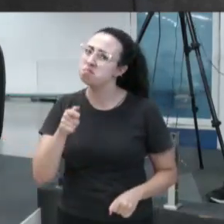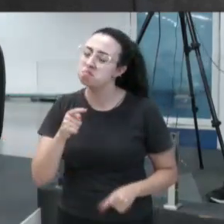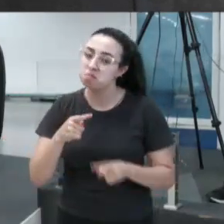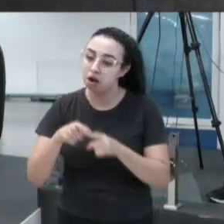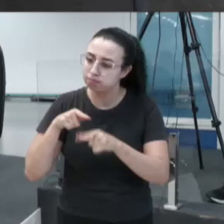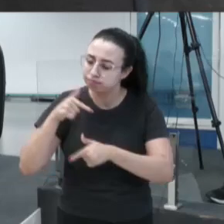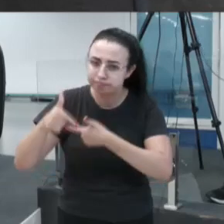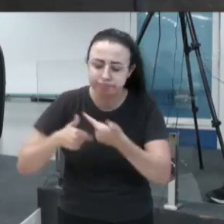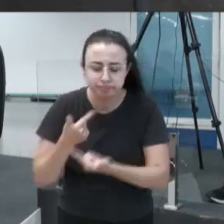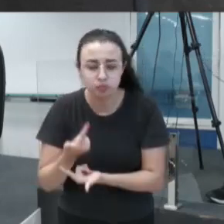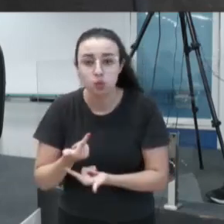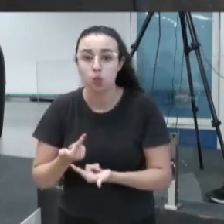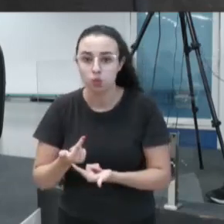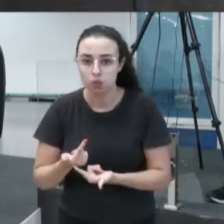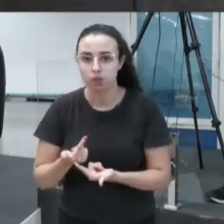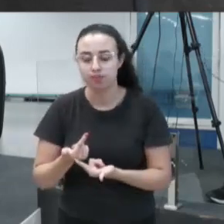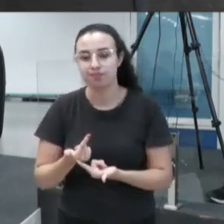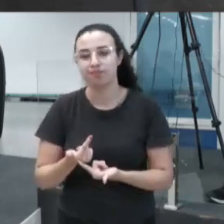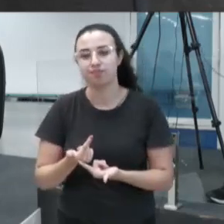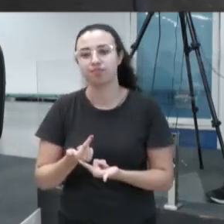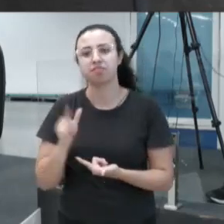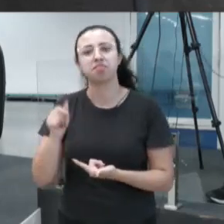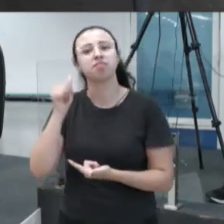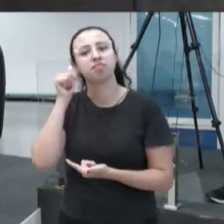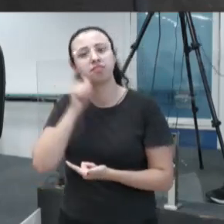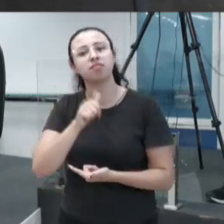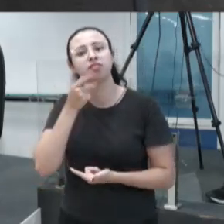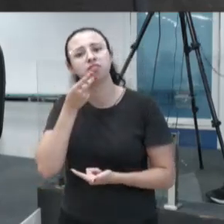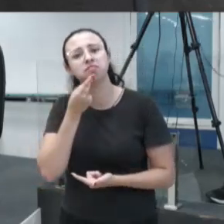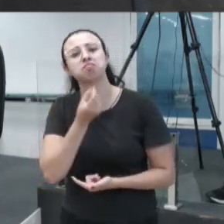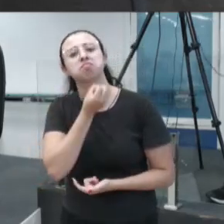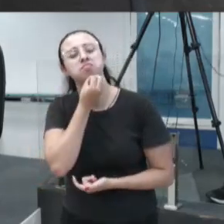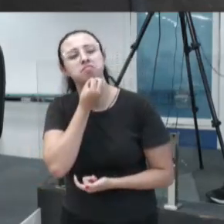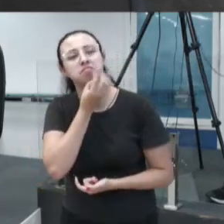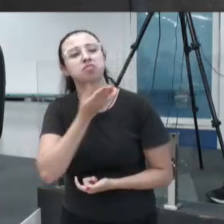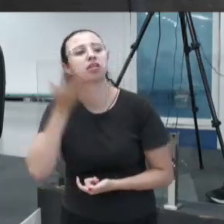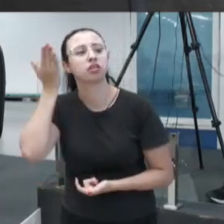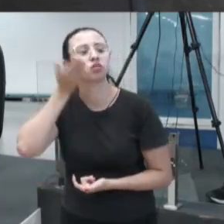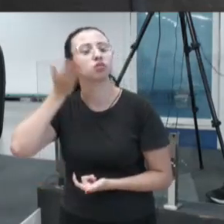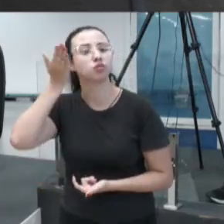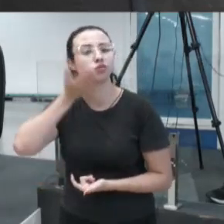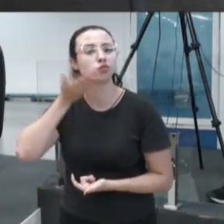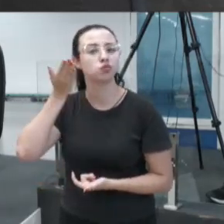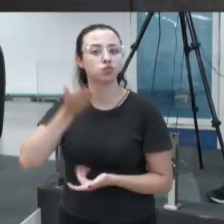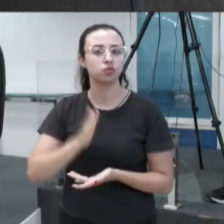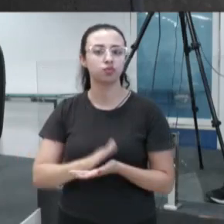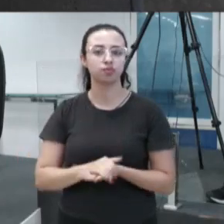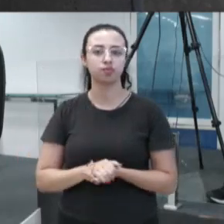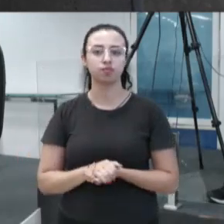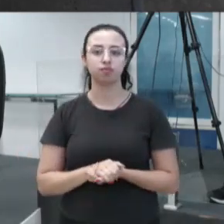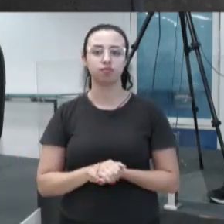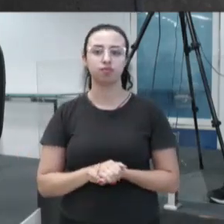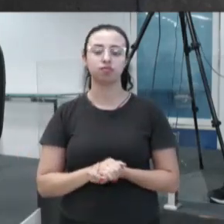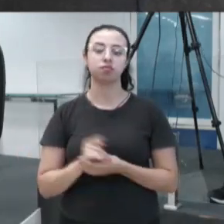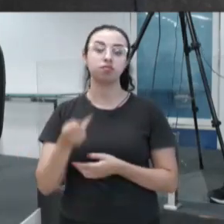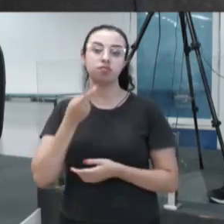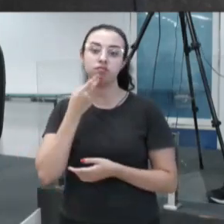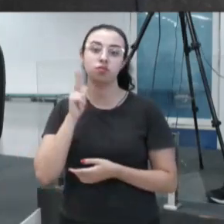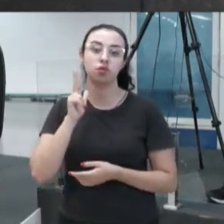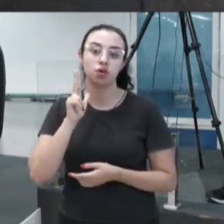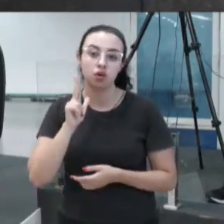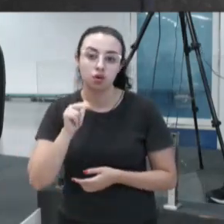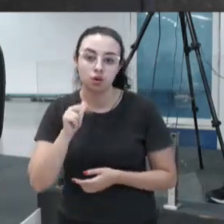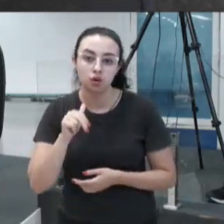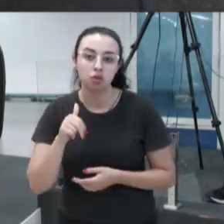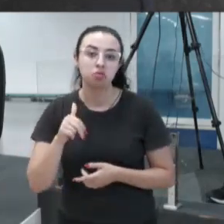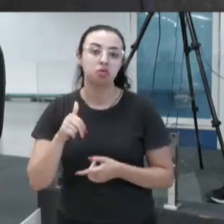E comprovadamente foi muito feliz, nas poucas palavras aqui, nos seus poucos minutos de discurso de agradecimento, que nunca teve distinção do